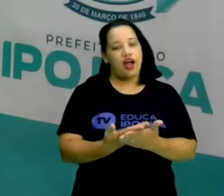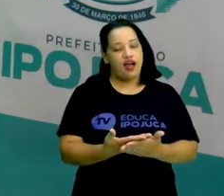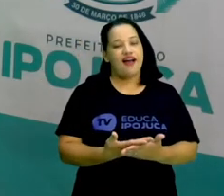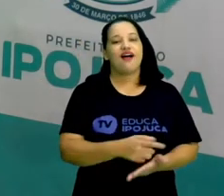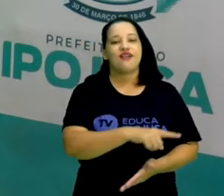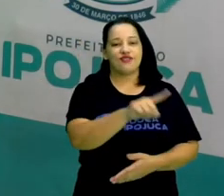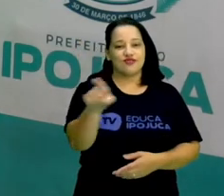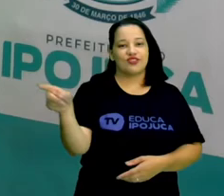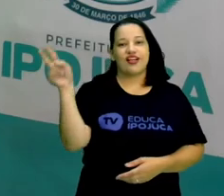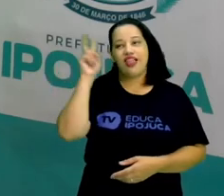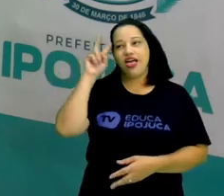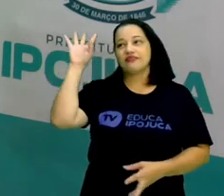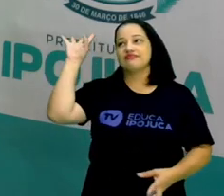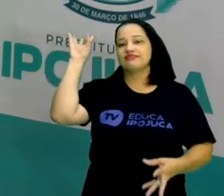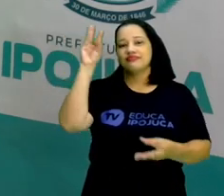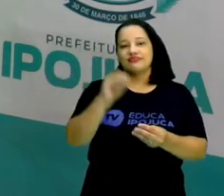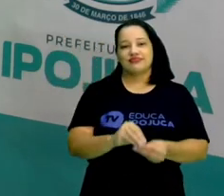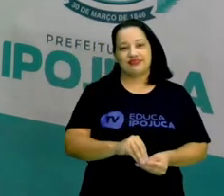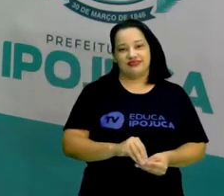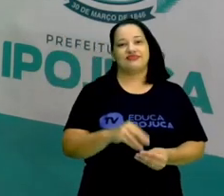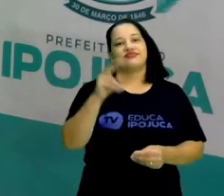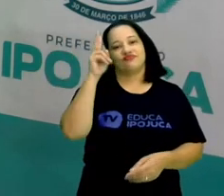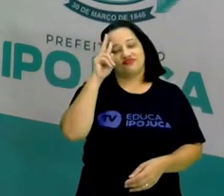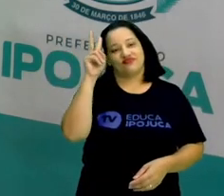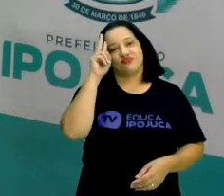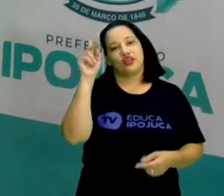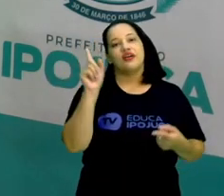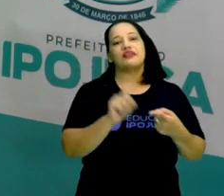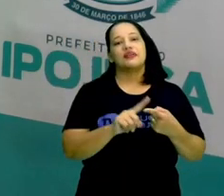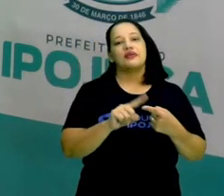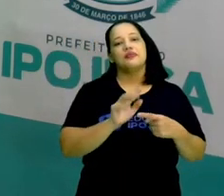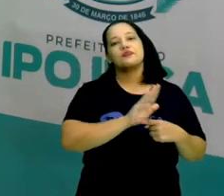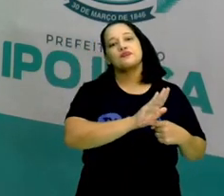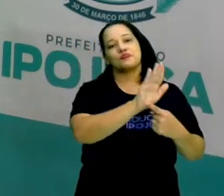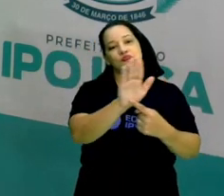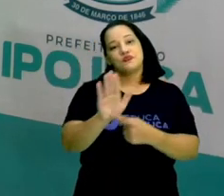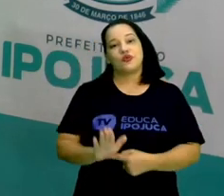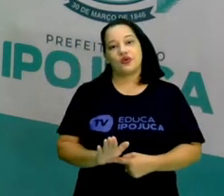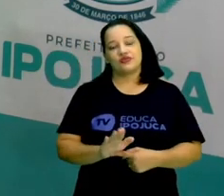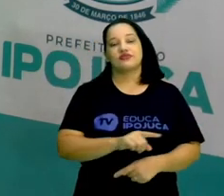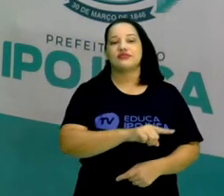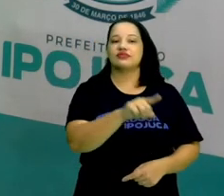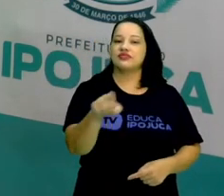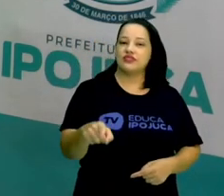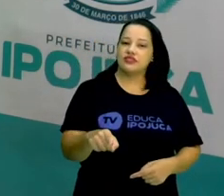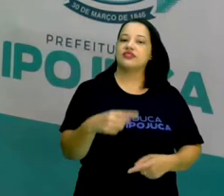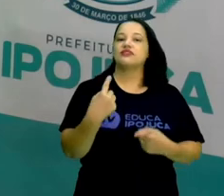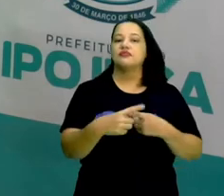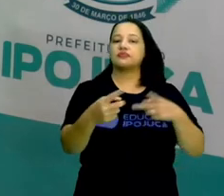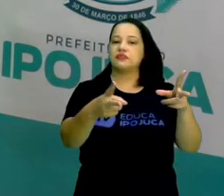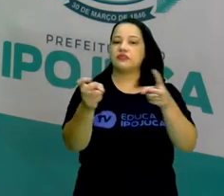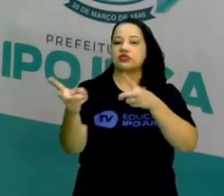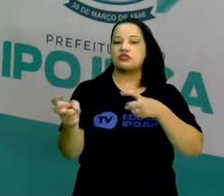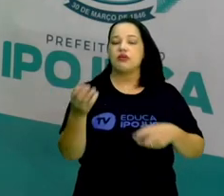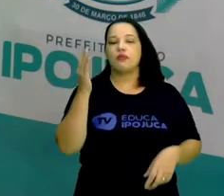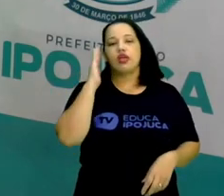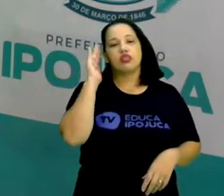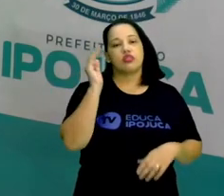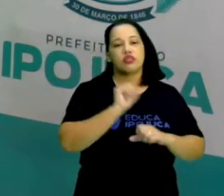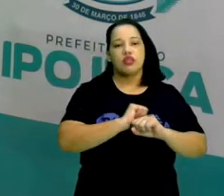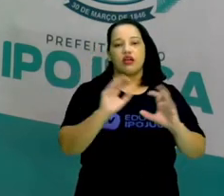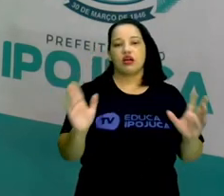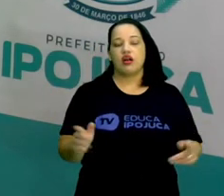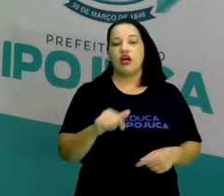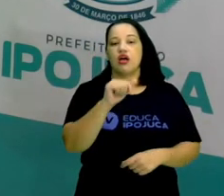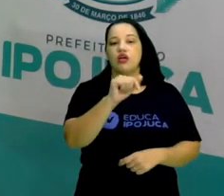resgate histórico e também pontua para que você possa perceber e entender que a nossa